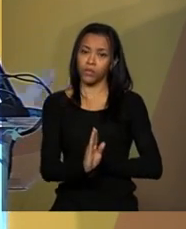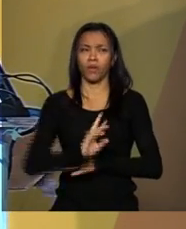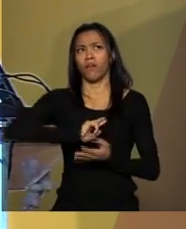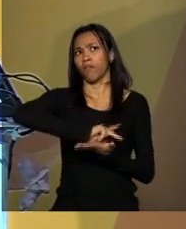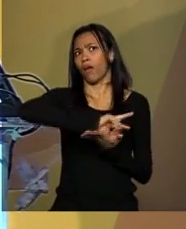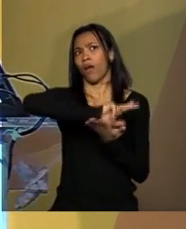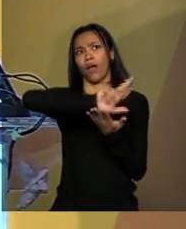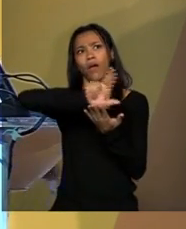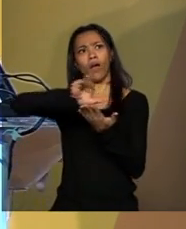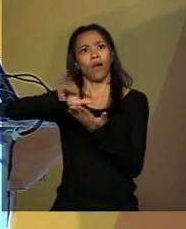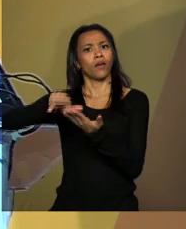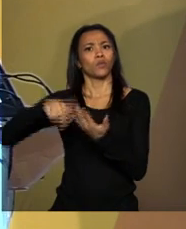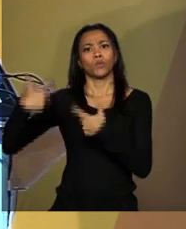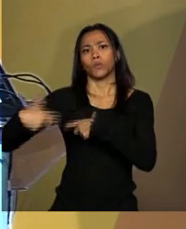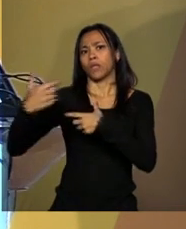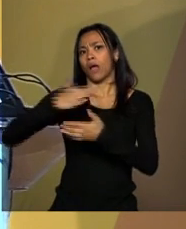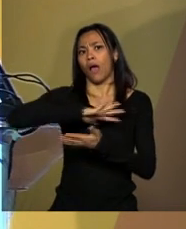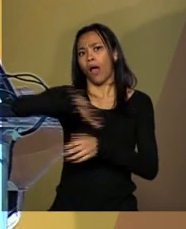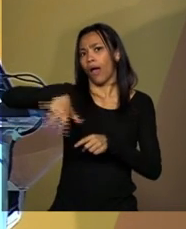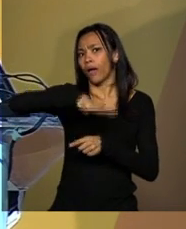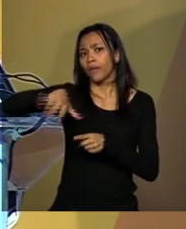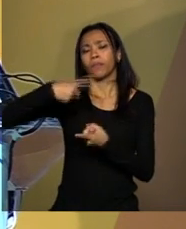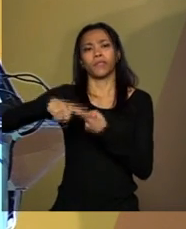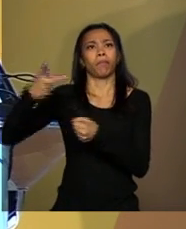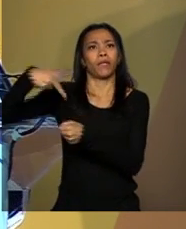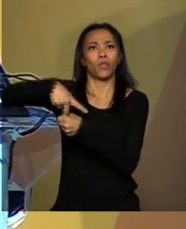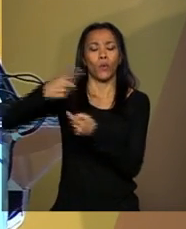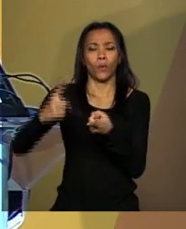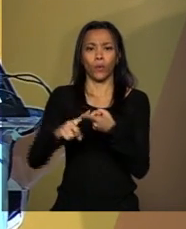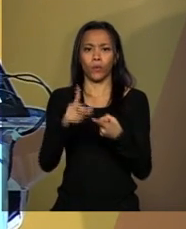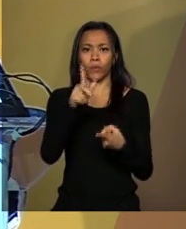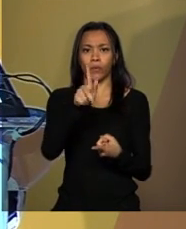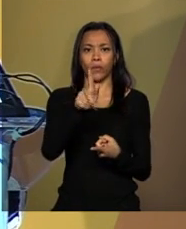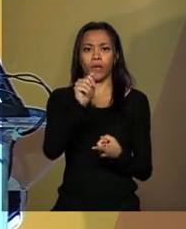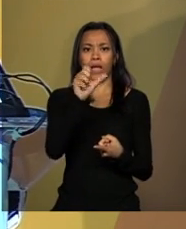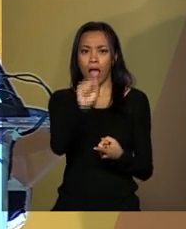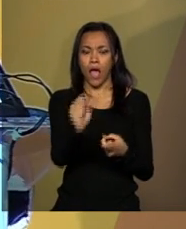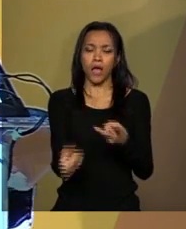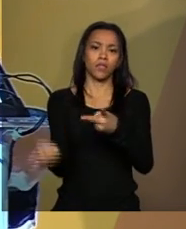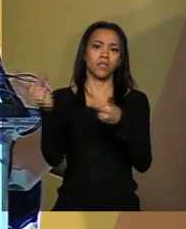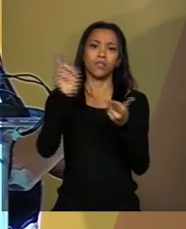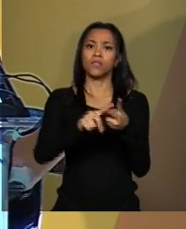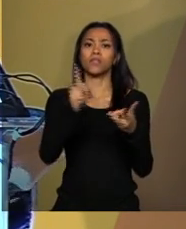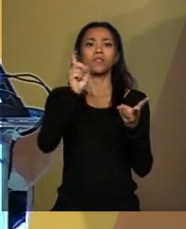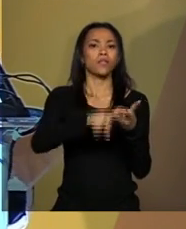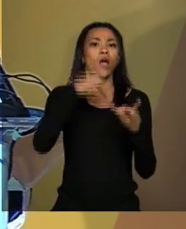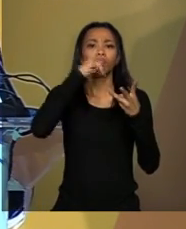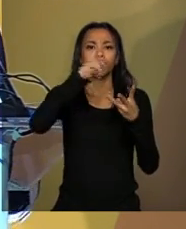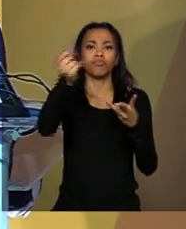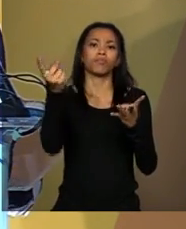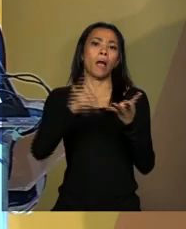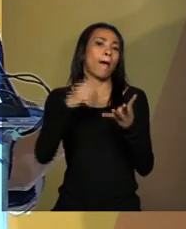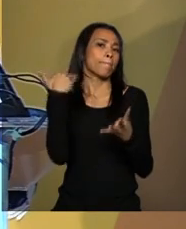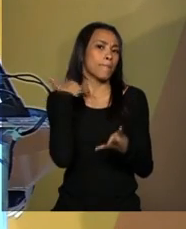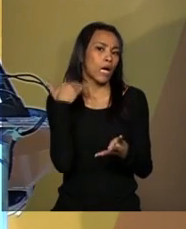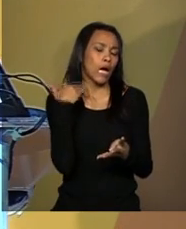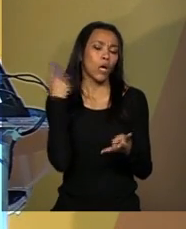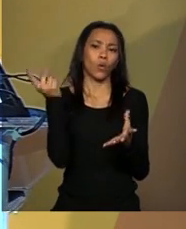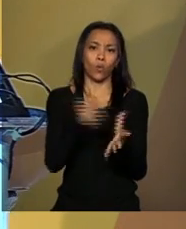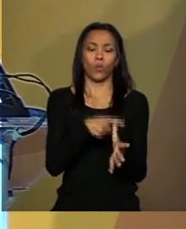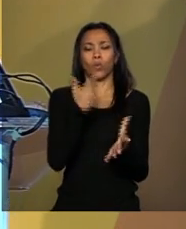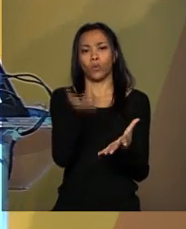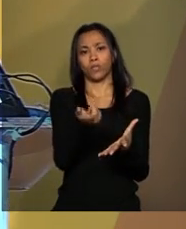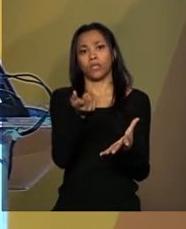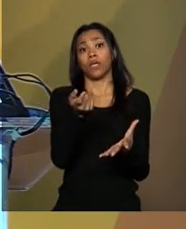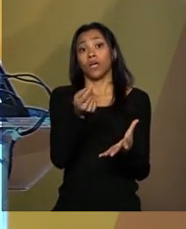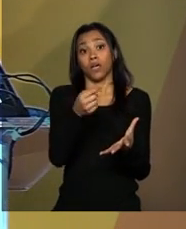diversas possíveis, como petróleo, gás, energia elétrica, bancos, telecomunicações, atividades